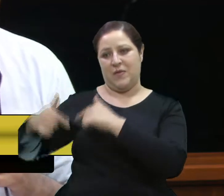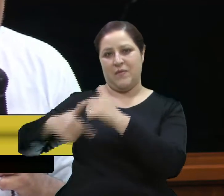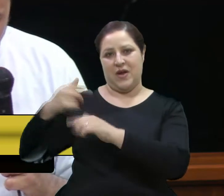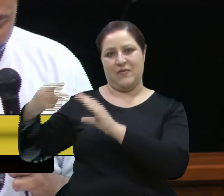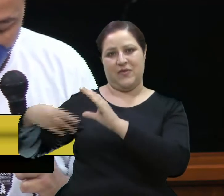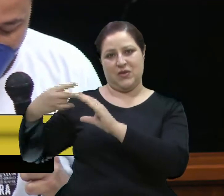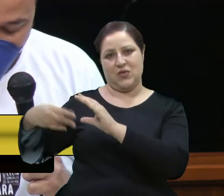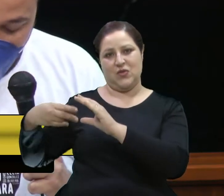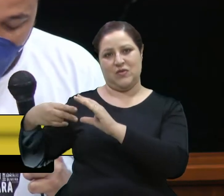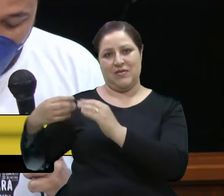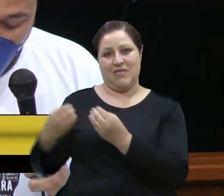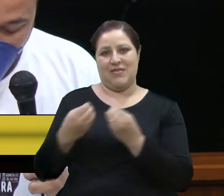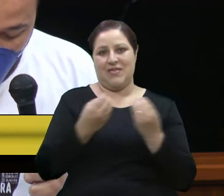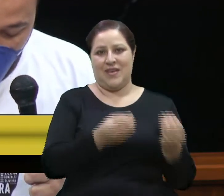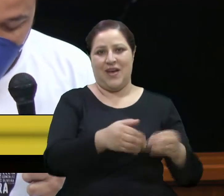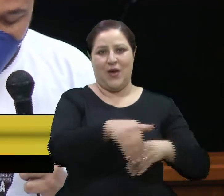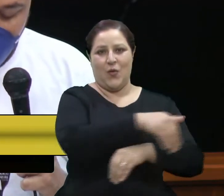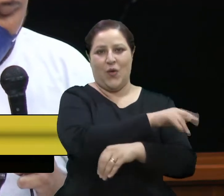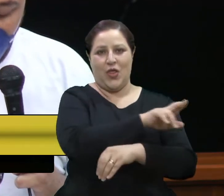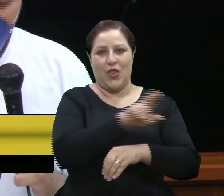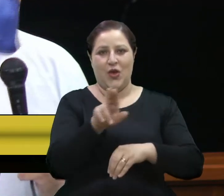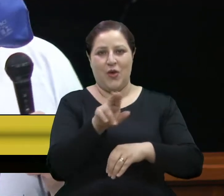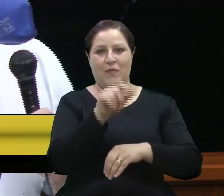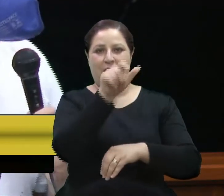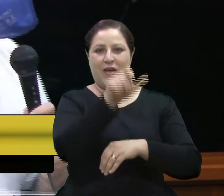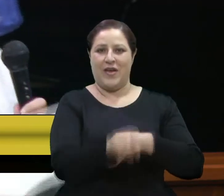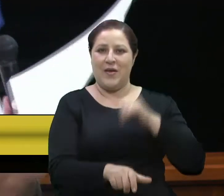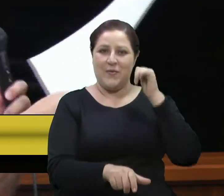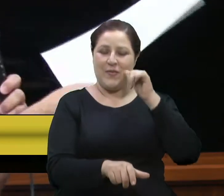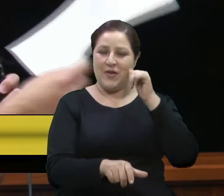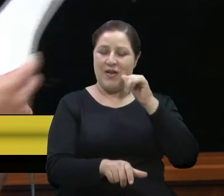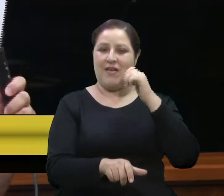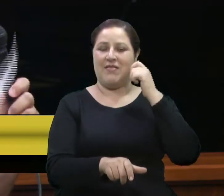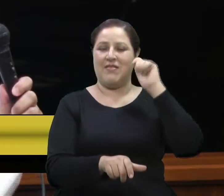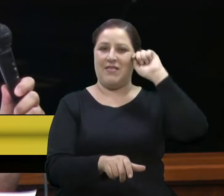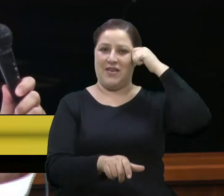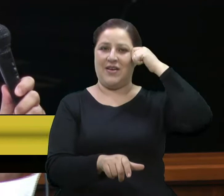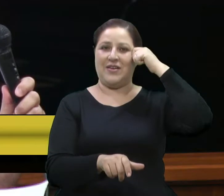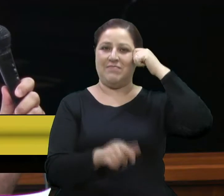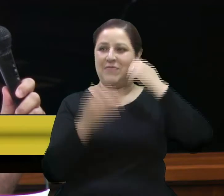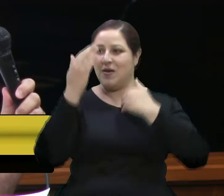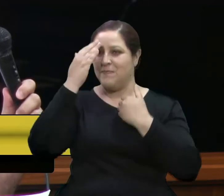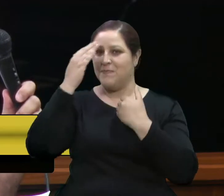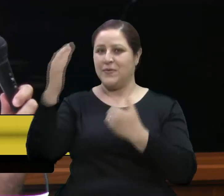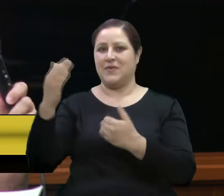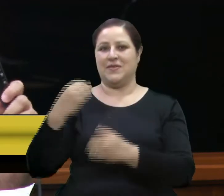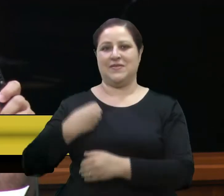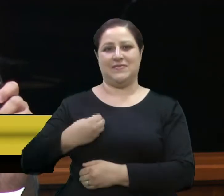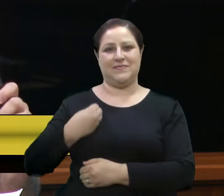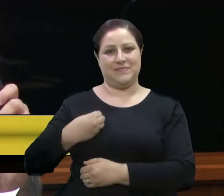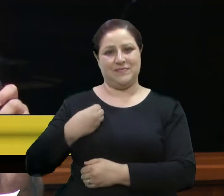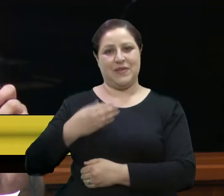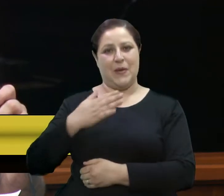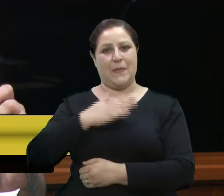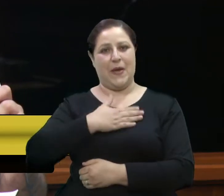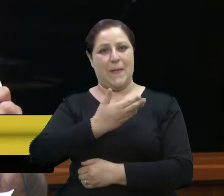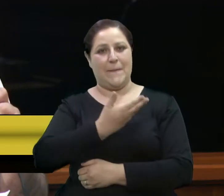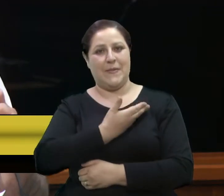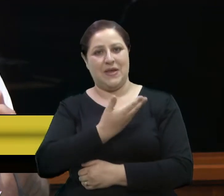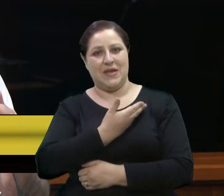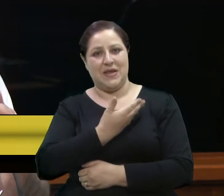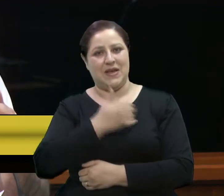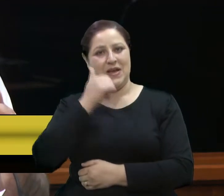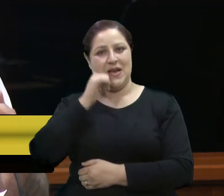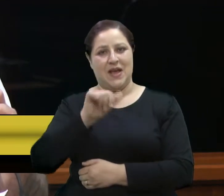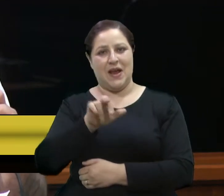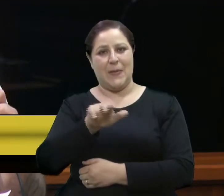mais uma rua com o nome de uma mulher negra. E eu queria agradecer aqui a presença da minha amiga e